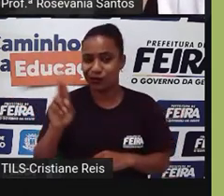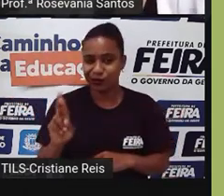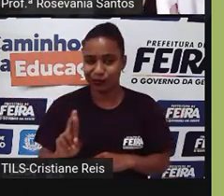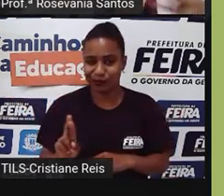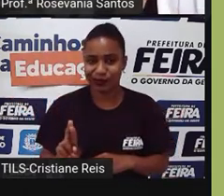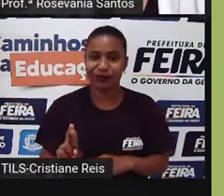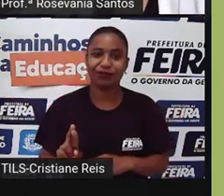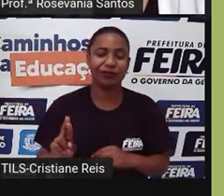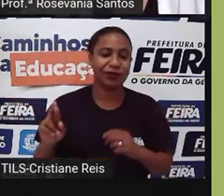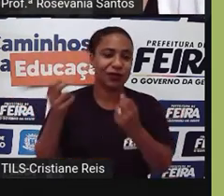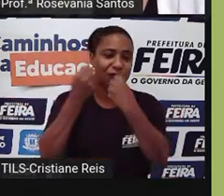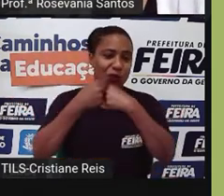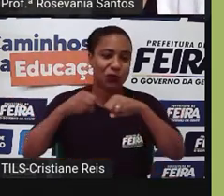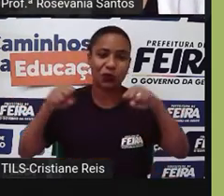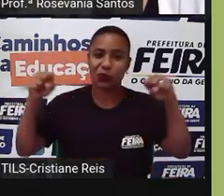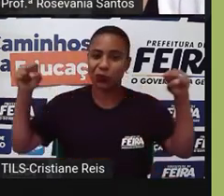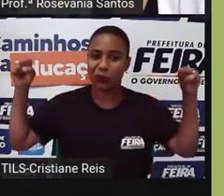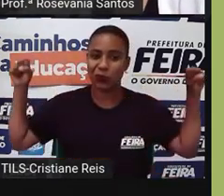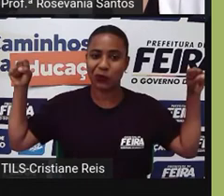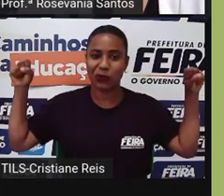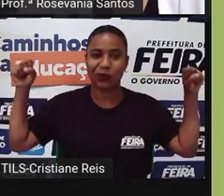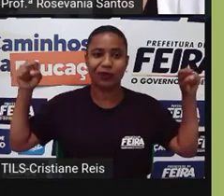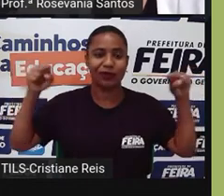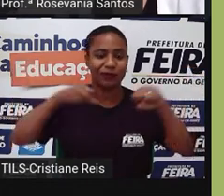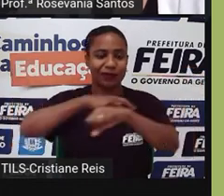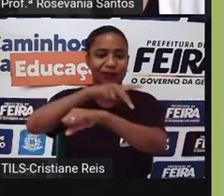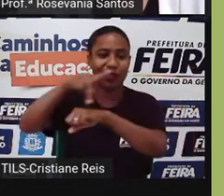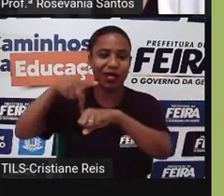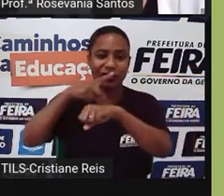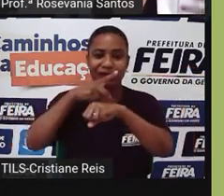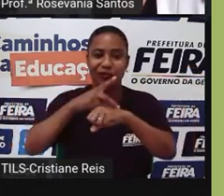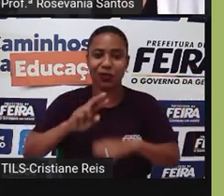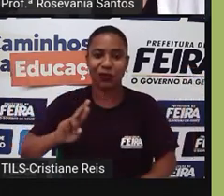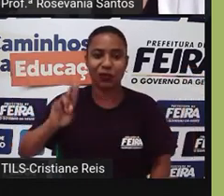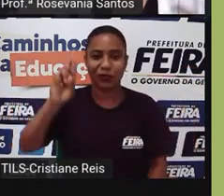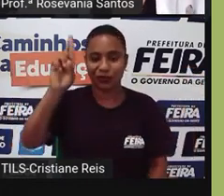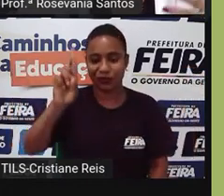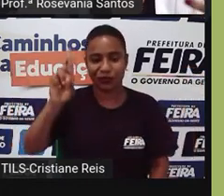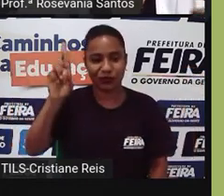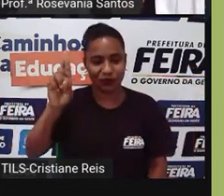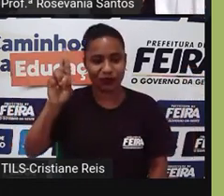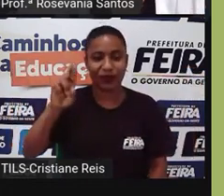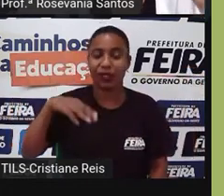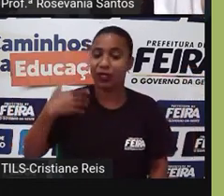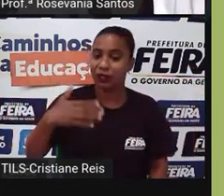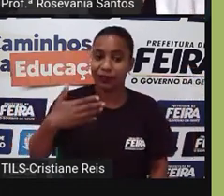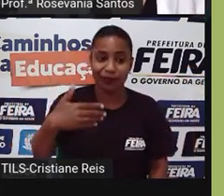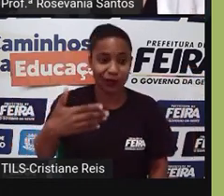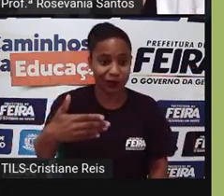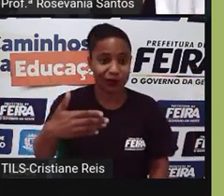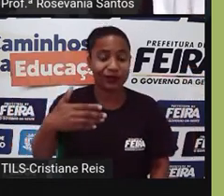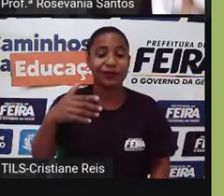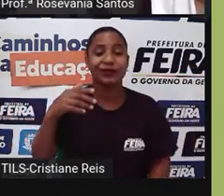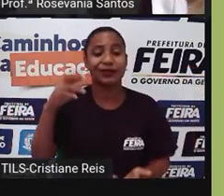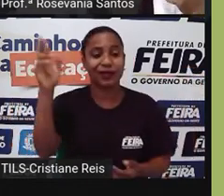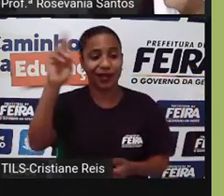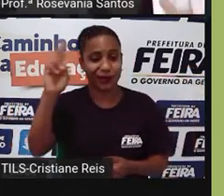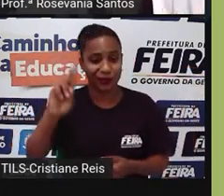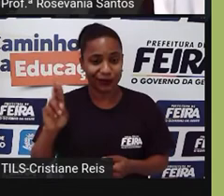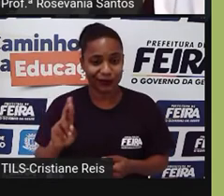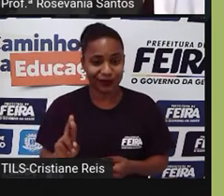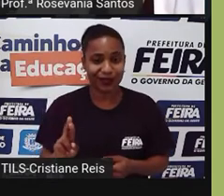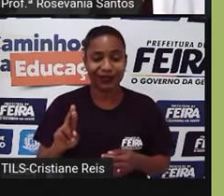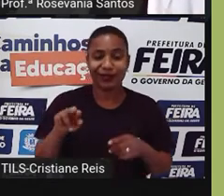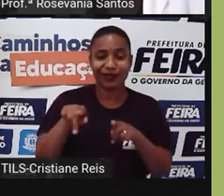Rússia, né, ficou como o país líder e também depois, né, assumiu todas as características de que